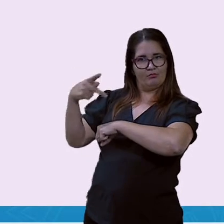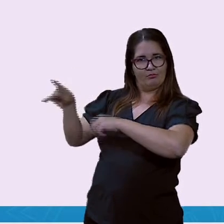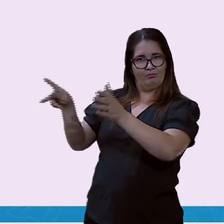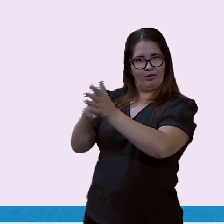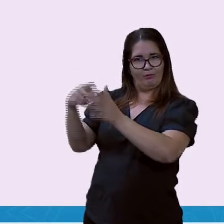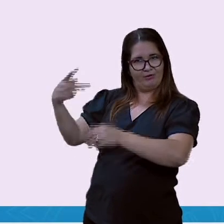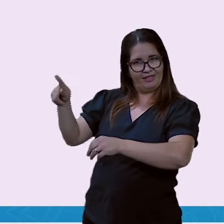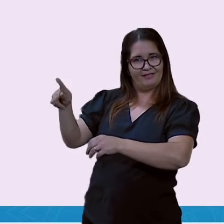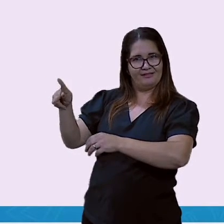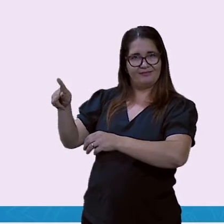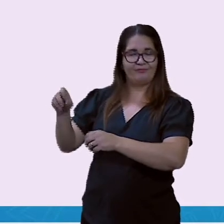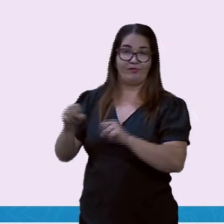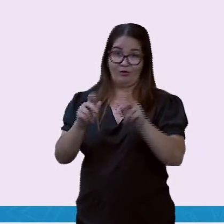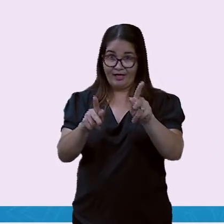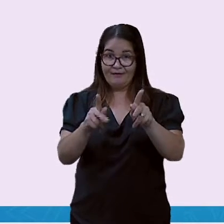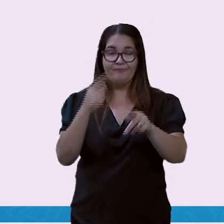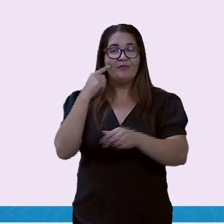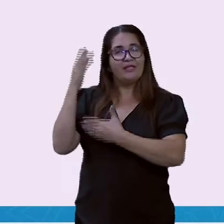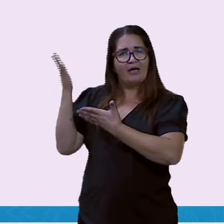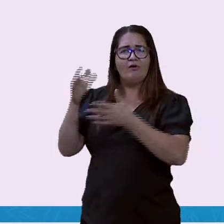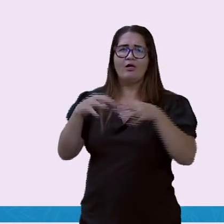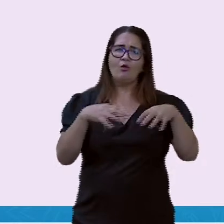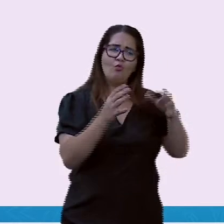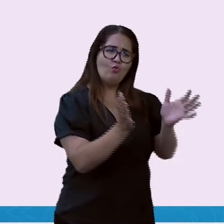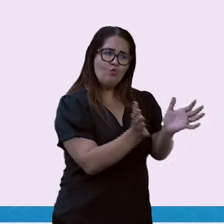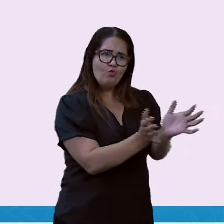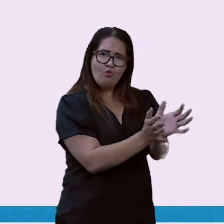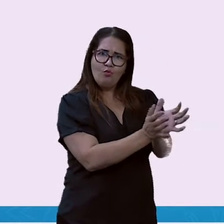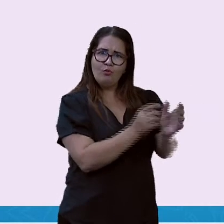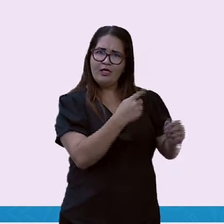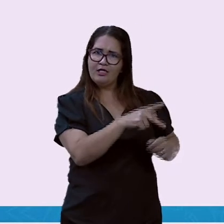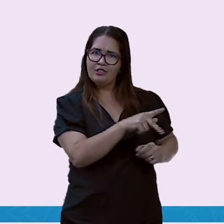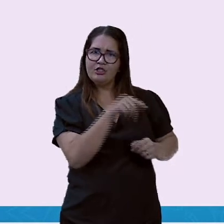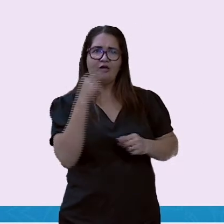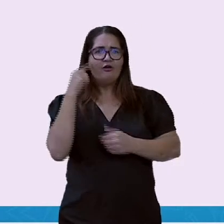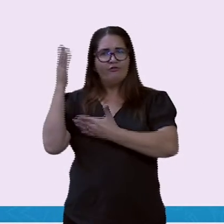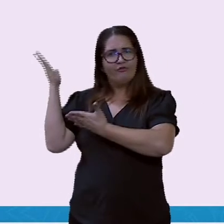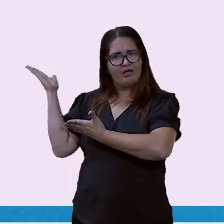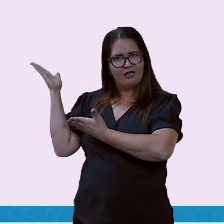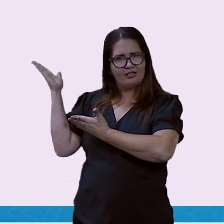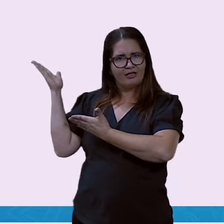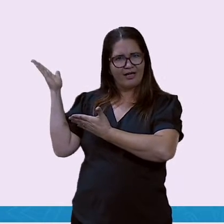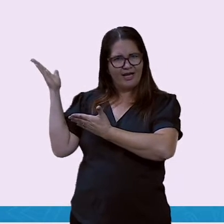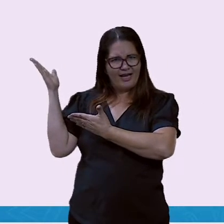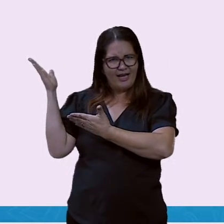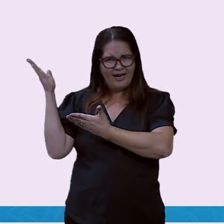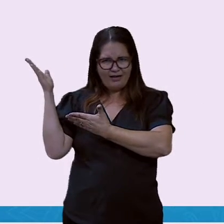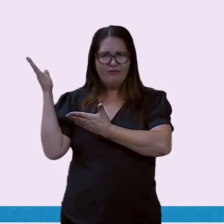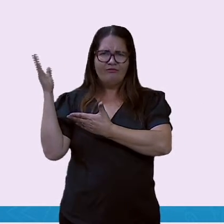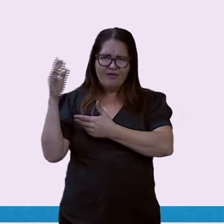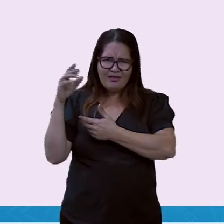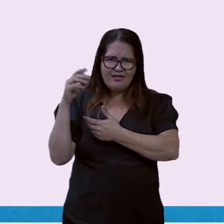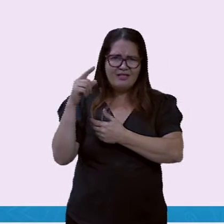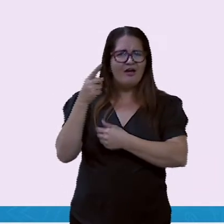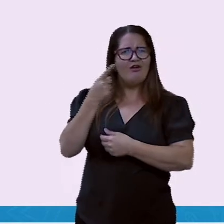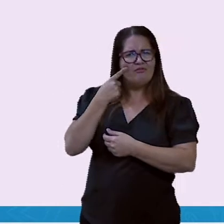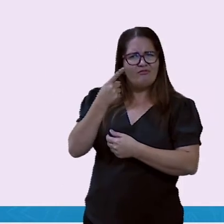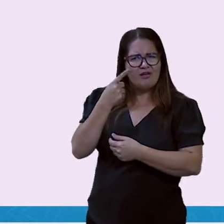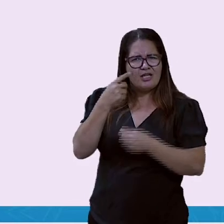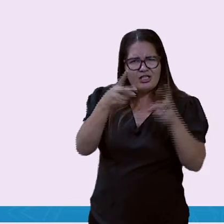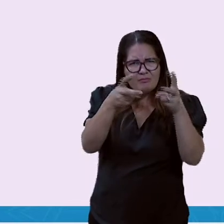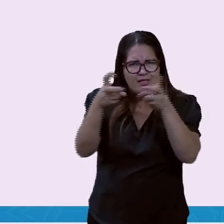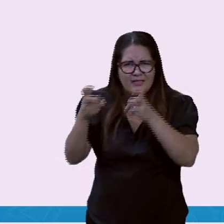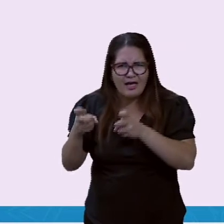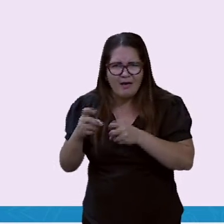Temos também aqui no nosso grupo B o Equador. Aqui tem muito amarelo, né, gente? Eu acho que é a inspiração